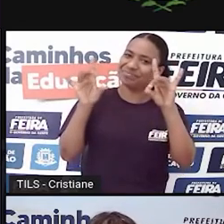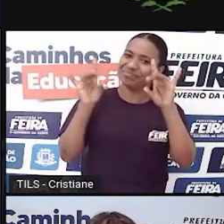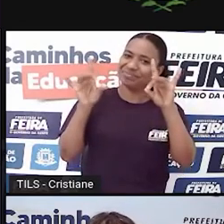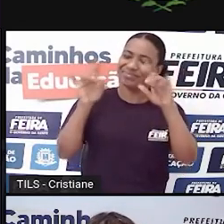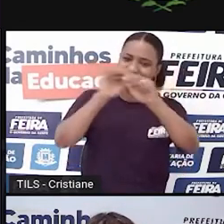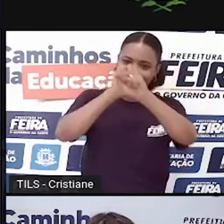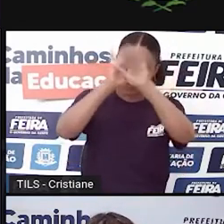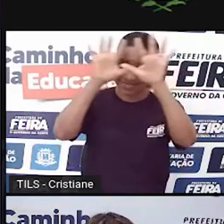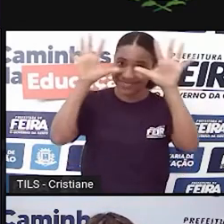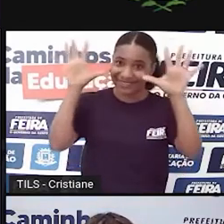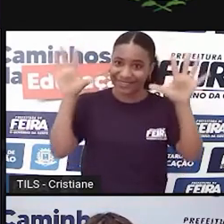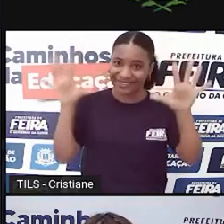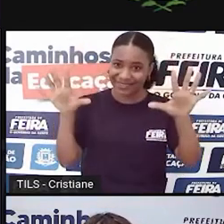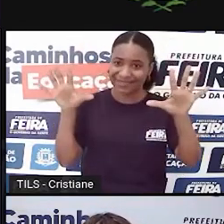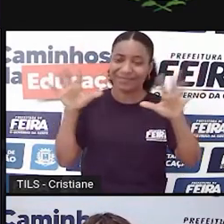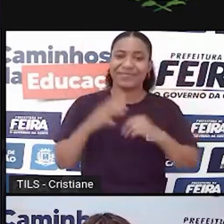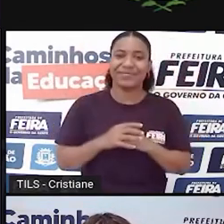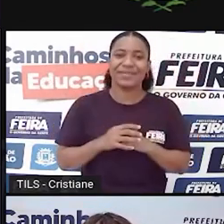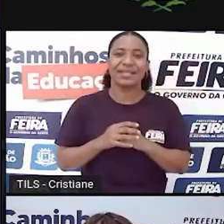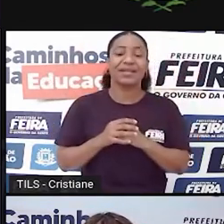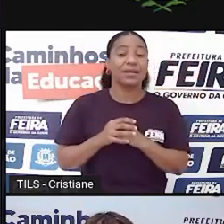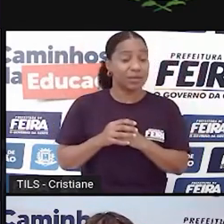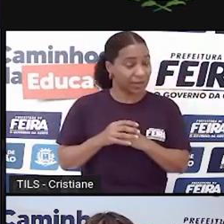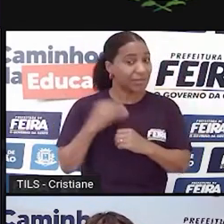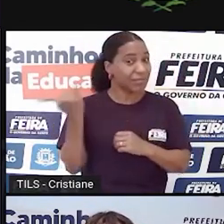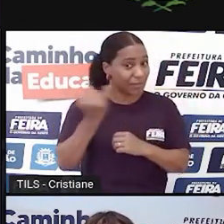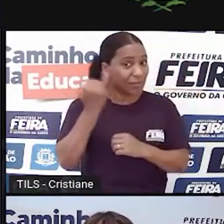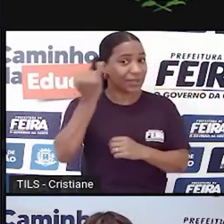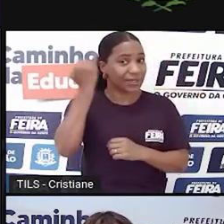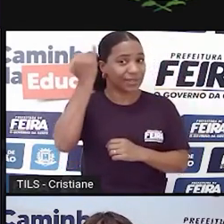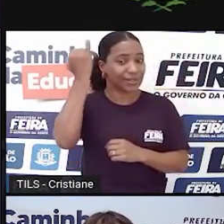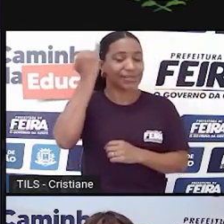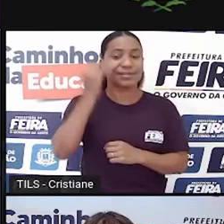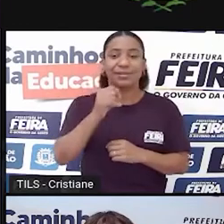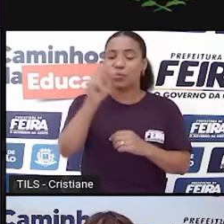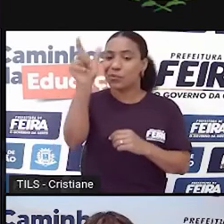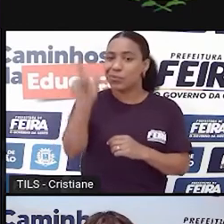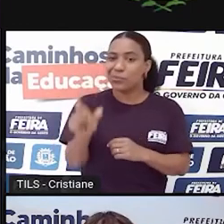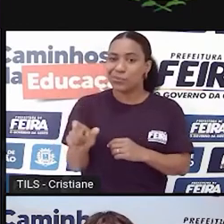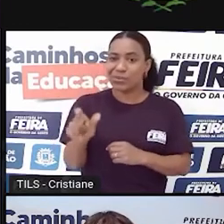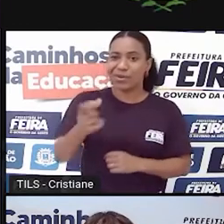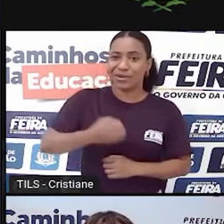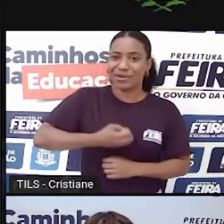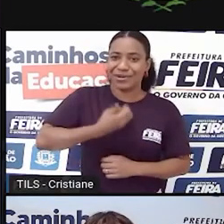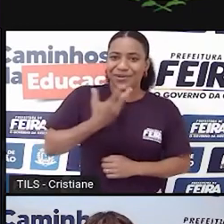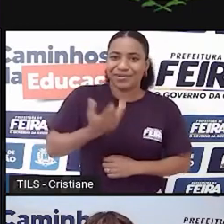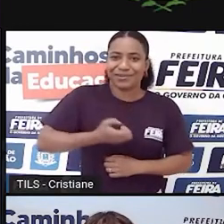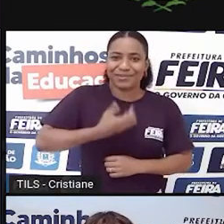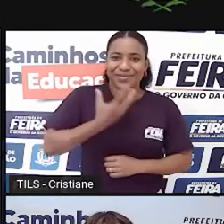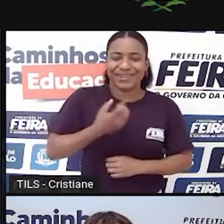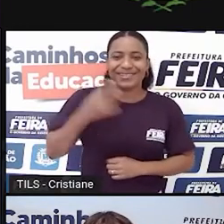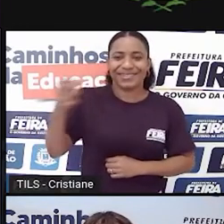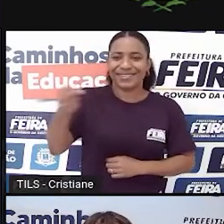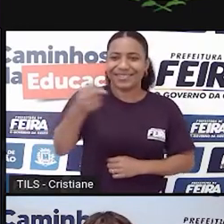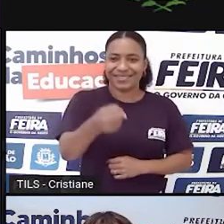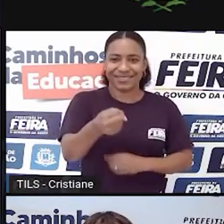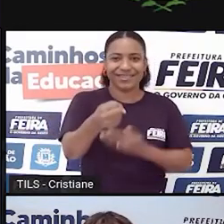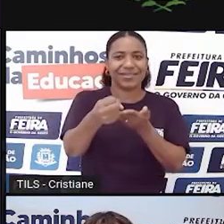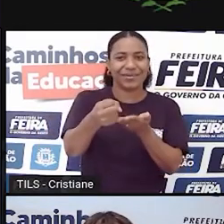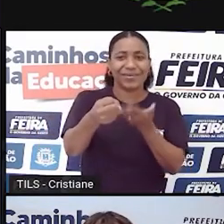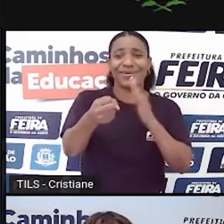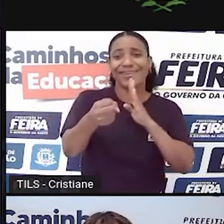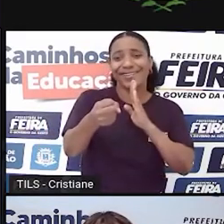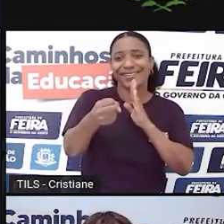questão da gente valorizar os poetas atuais e próximos, porque aí a criança, o